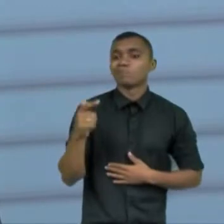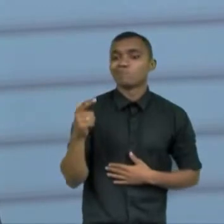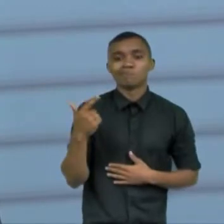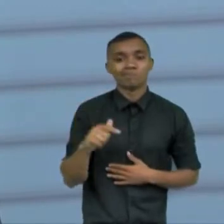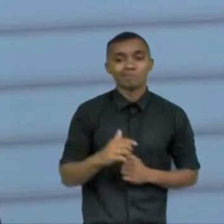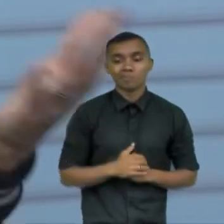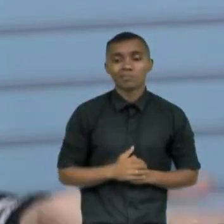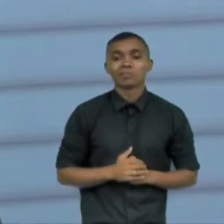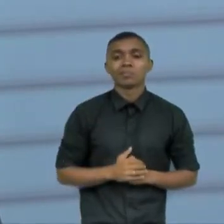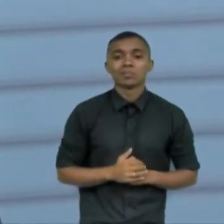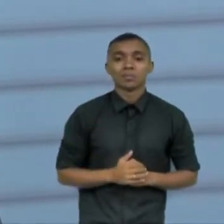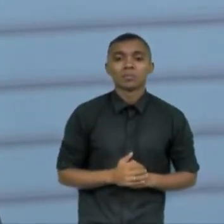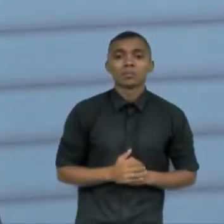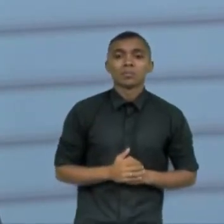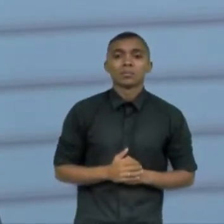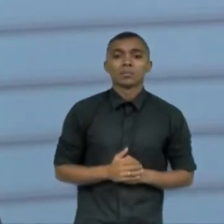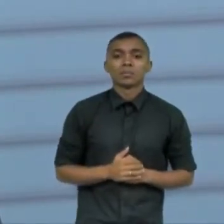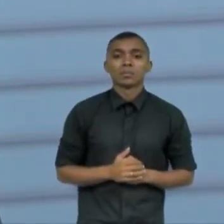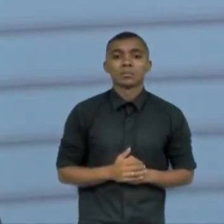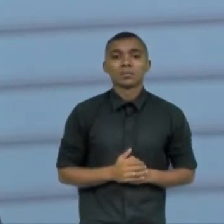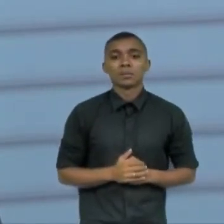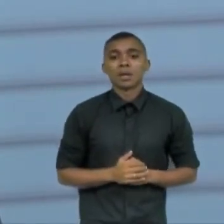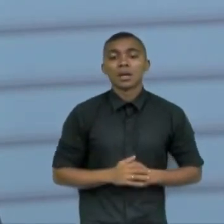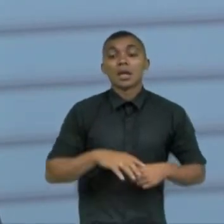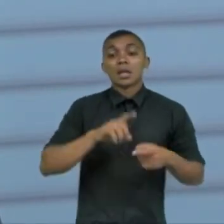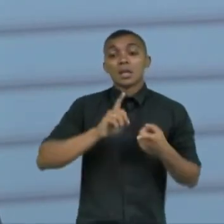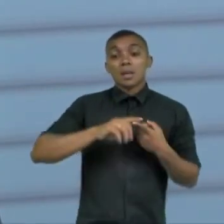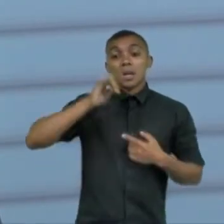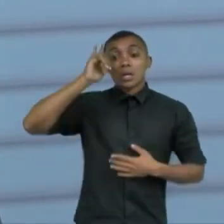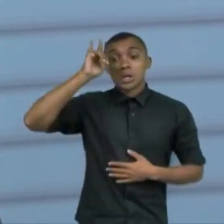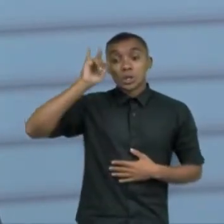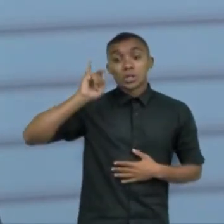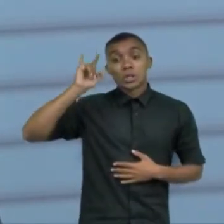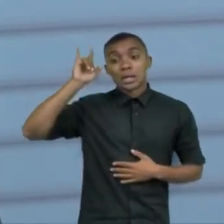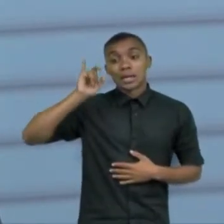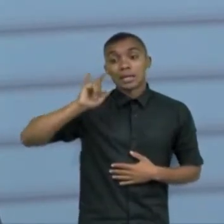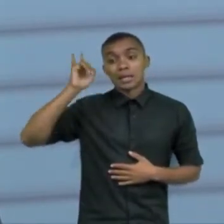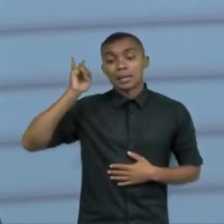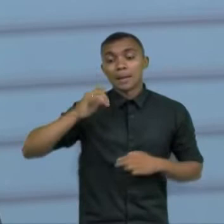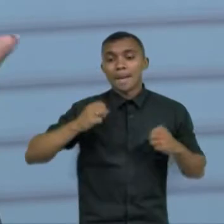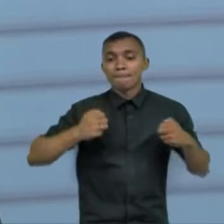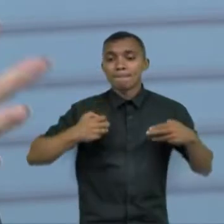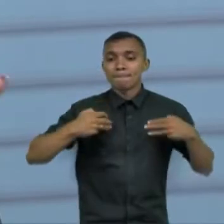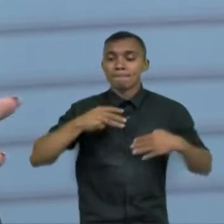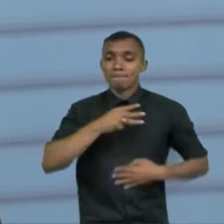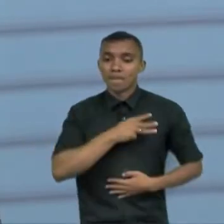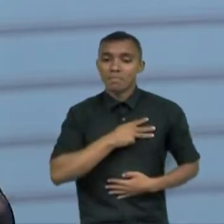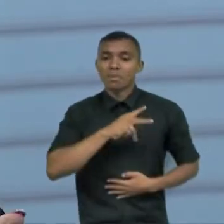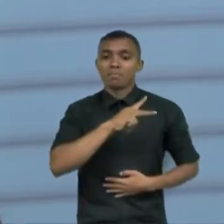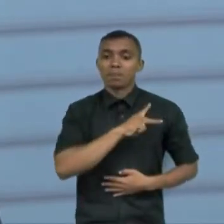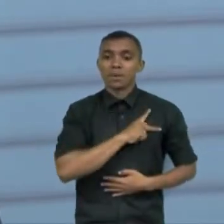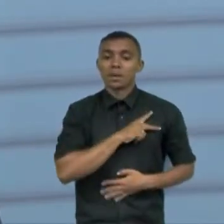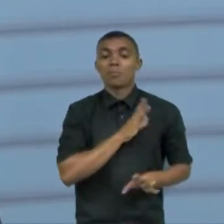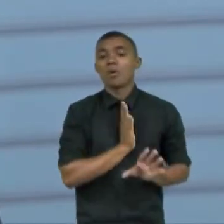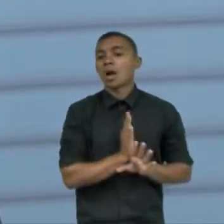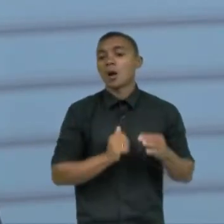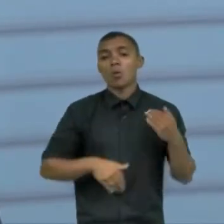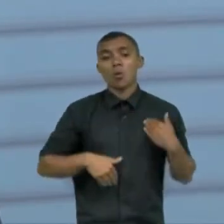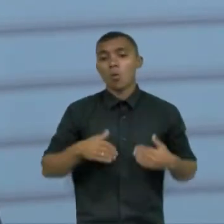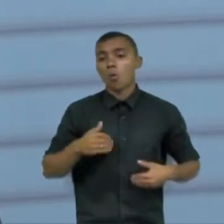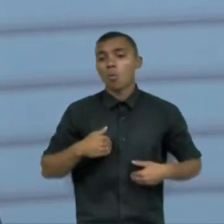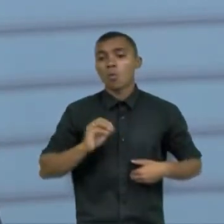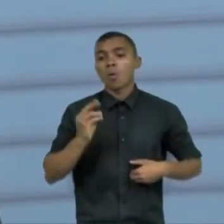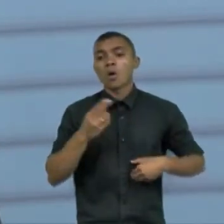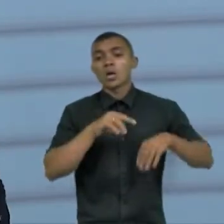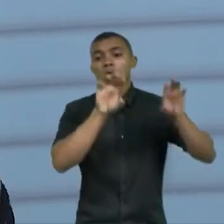isso saiu inclusive no Instagram do Ministério Público não só por questões físicas e estruturais